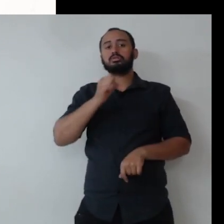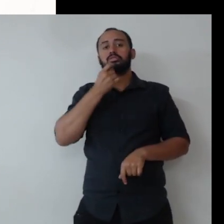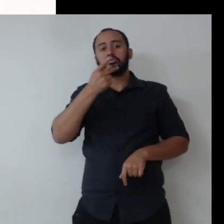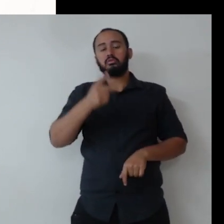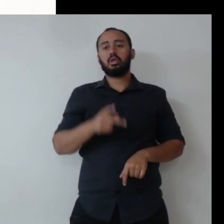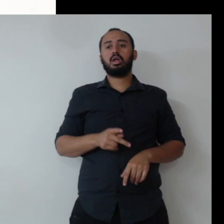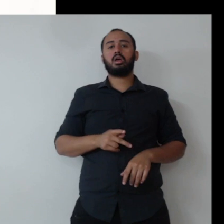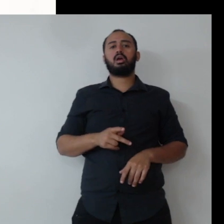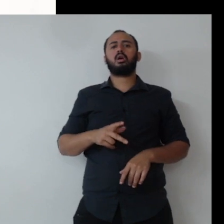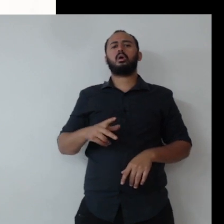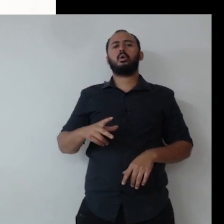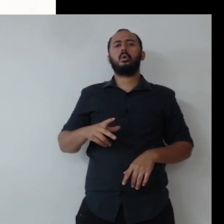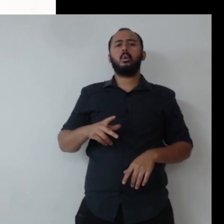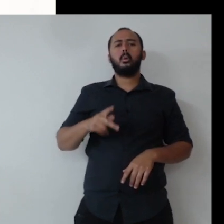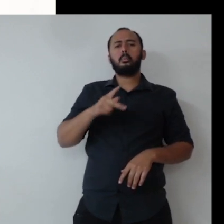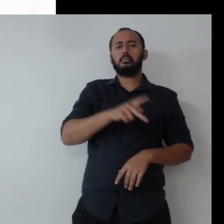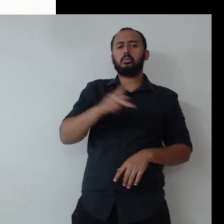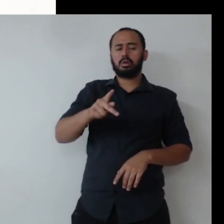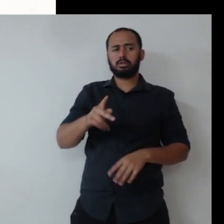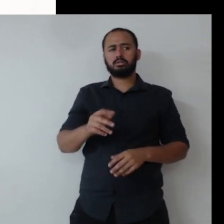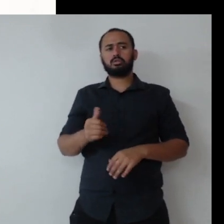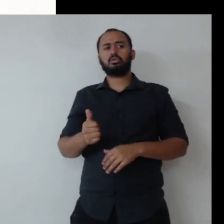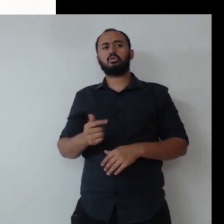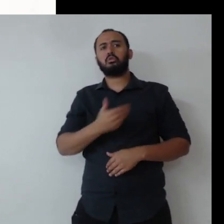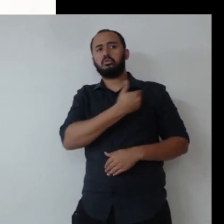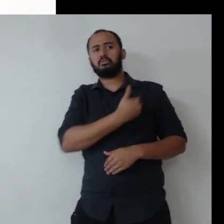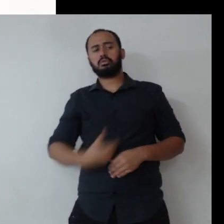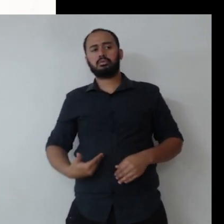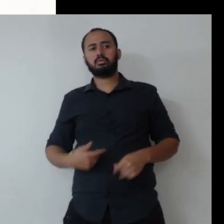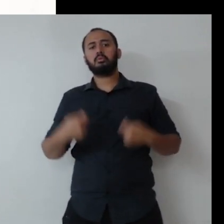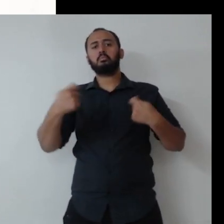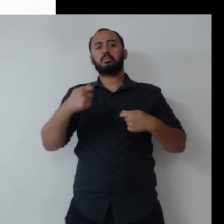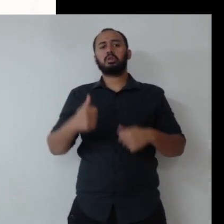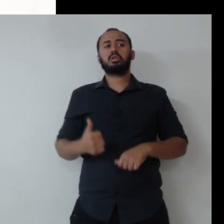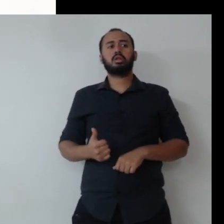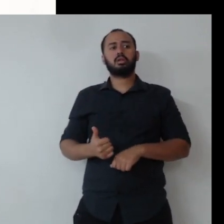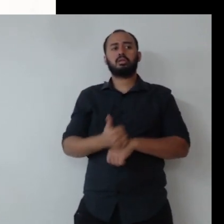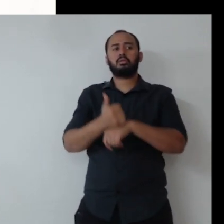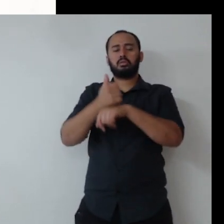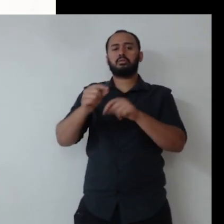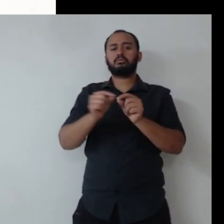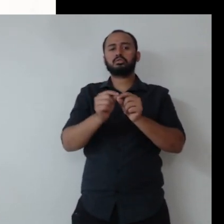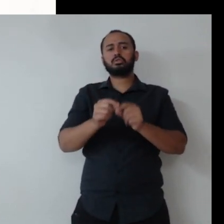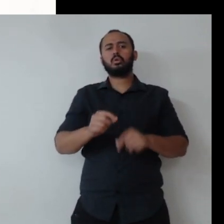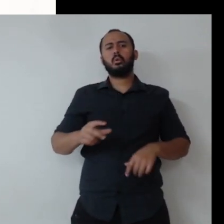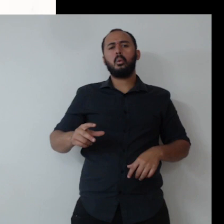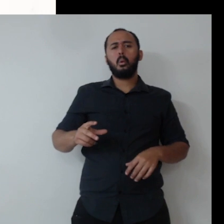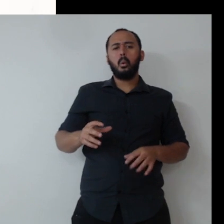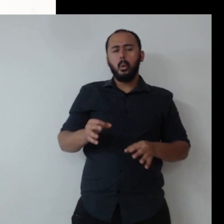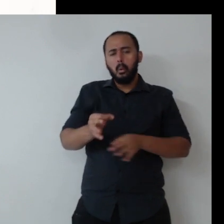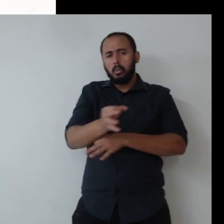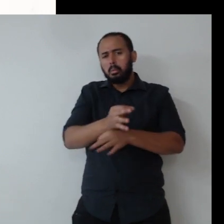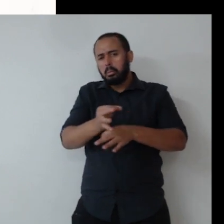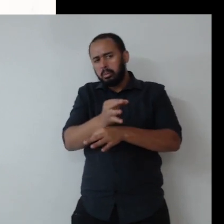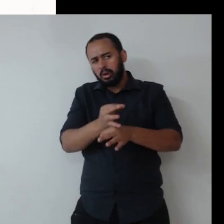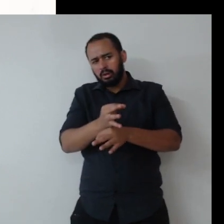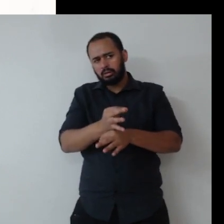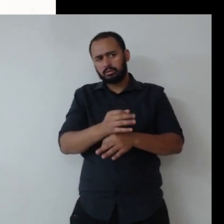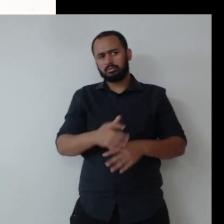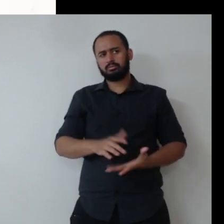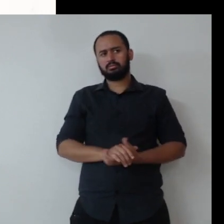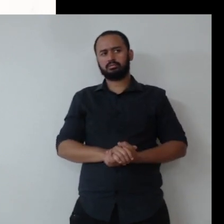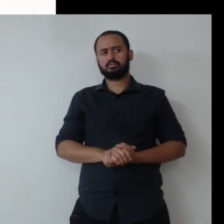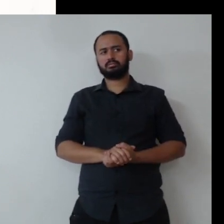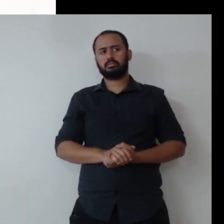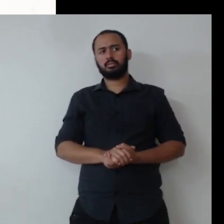de governança, geralmente, lá no meio, vai estar falando que as organizações têm que elaborar um plano de integridade. Gente, adianta alguma